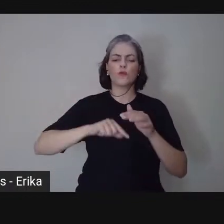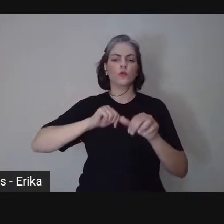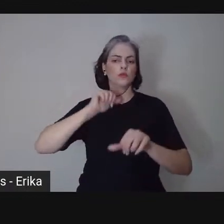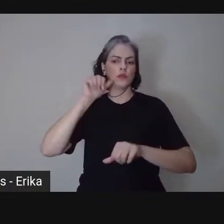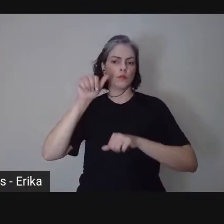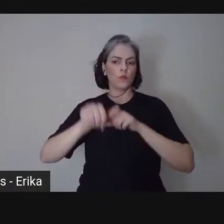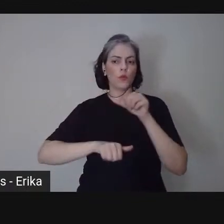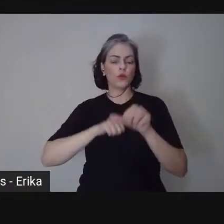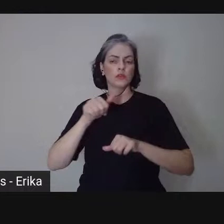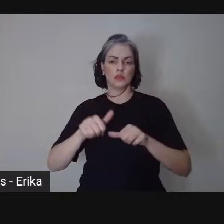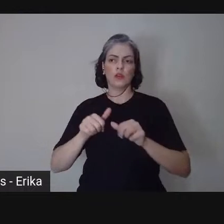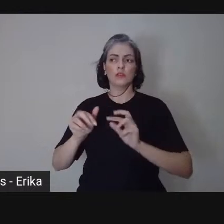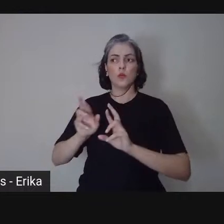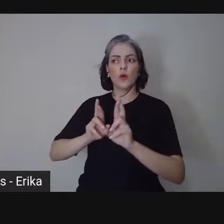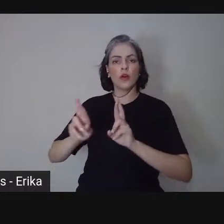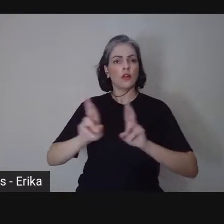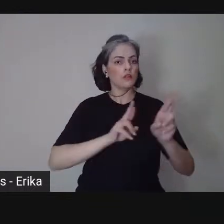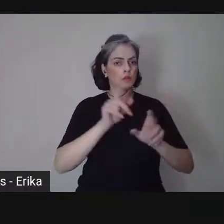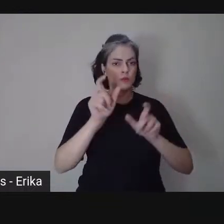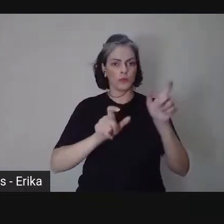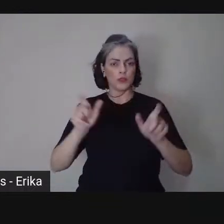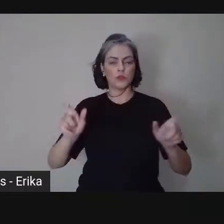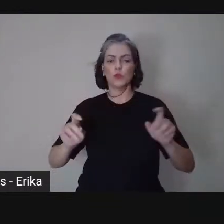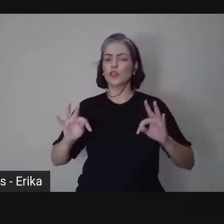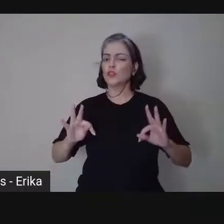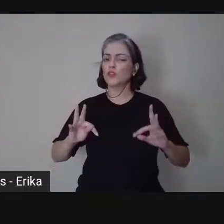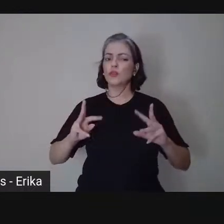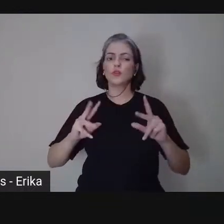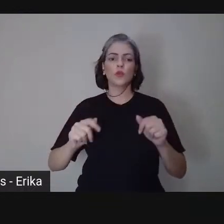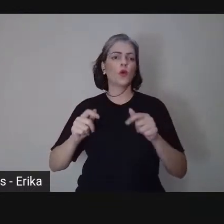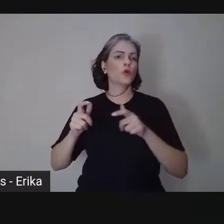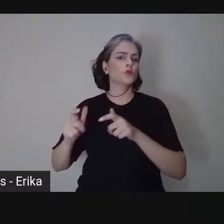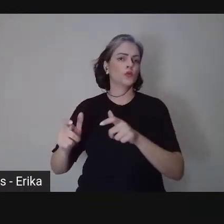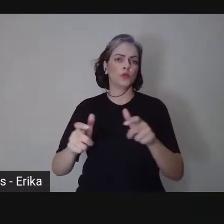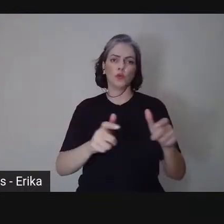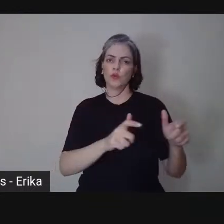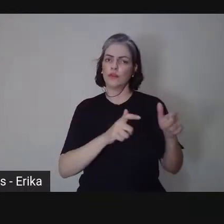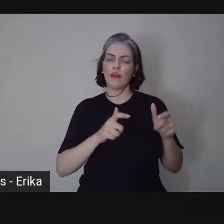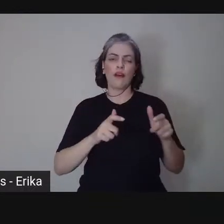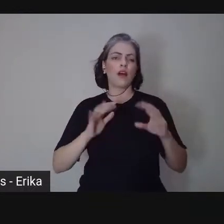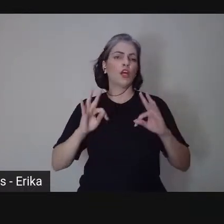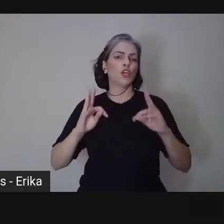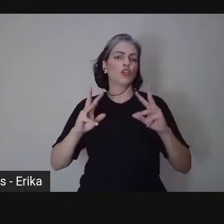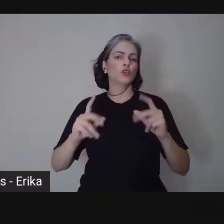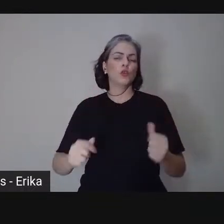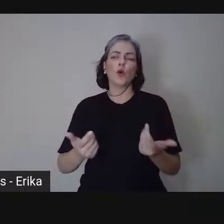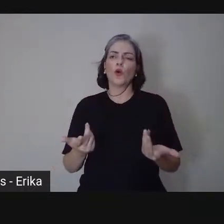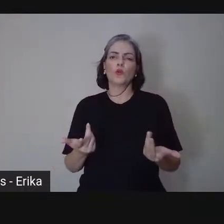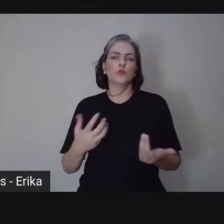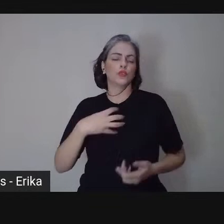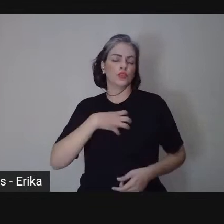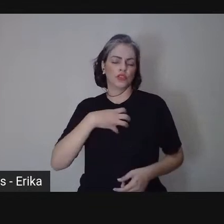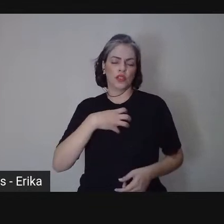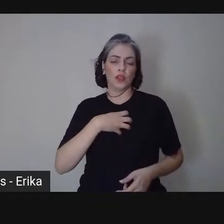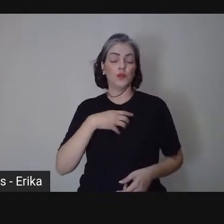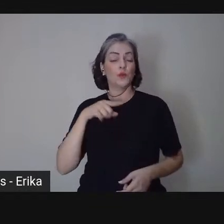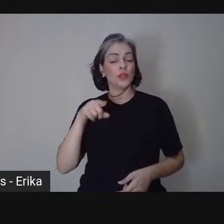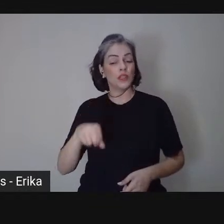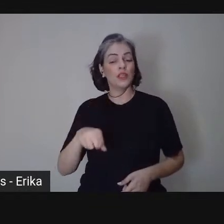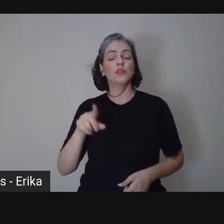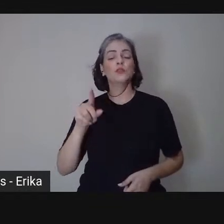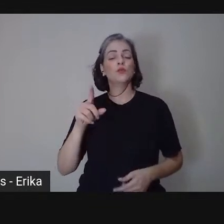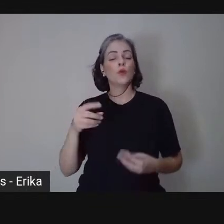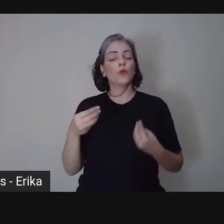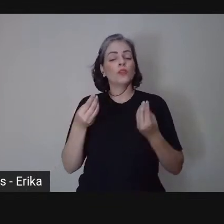relações interpessoais em todos os níveis e aspectos, as quais imprimem um novo